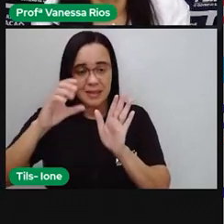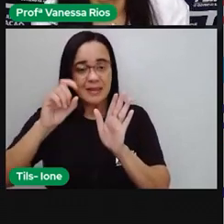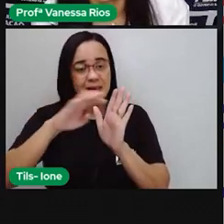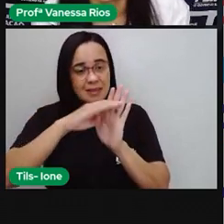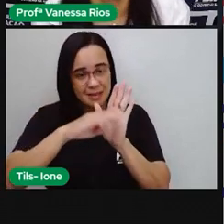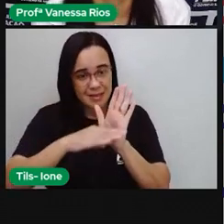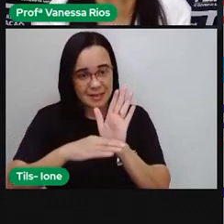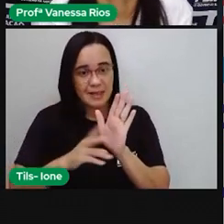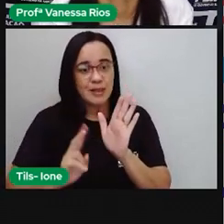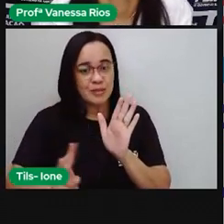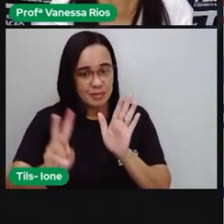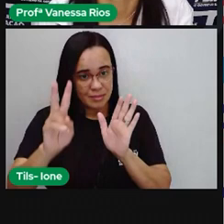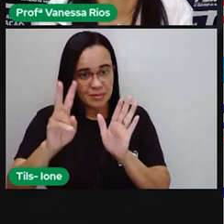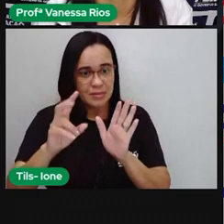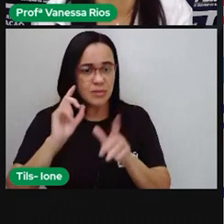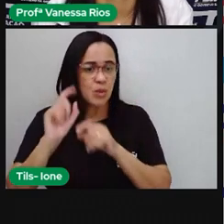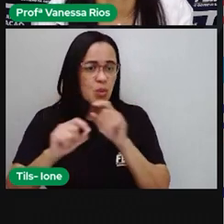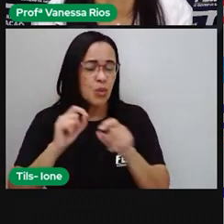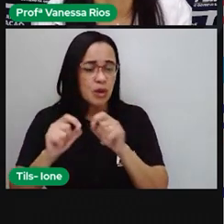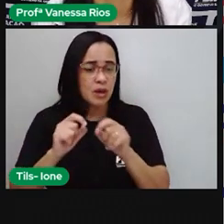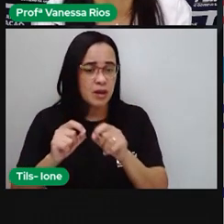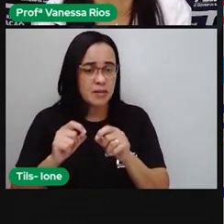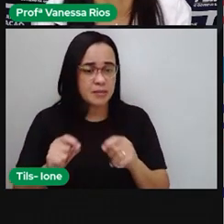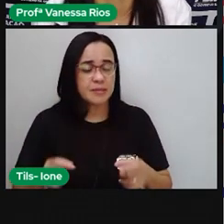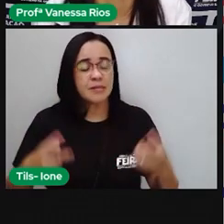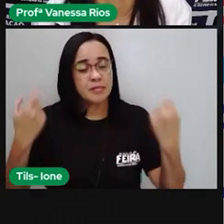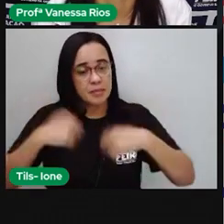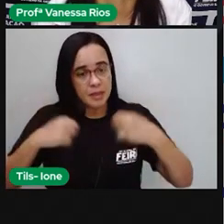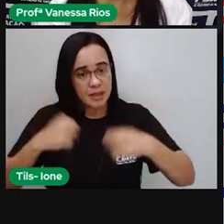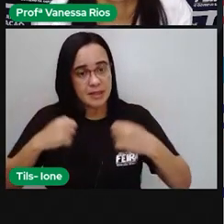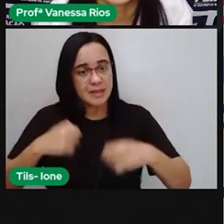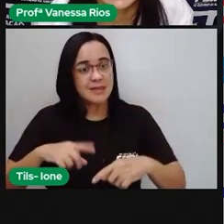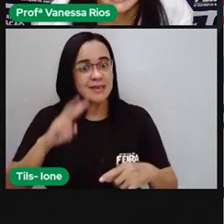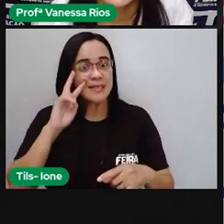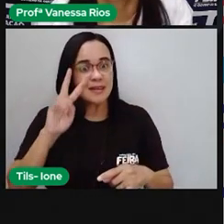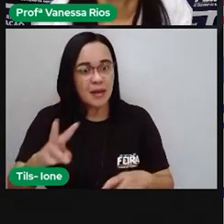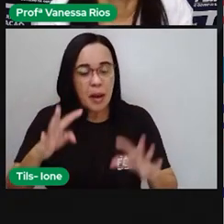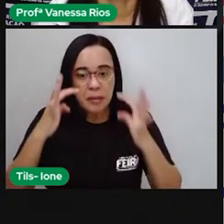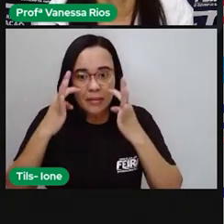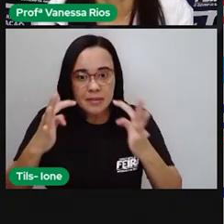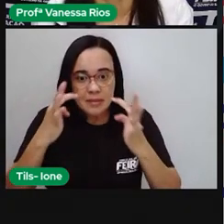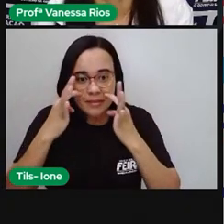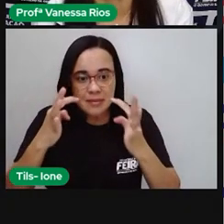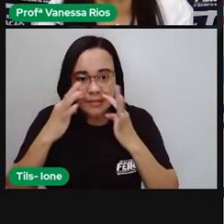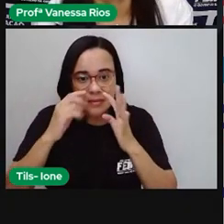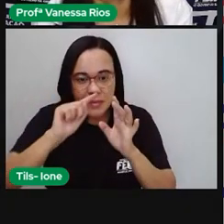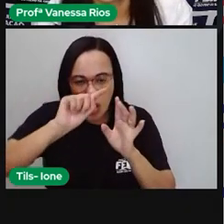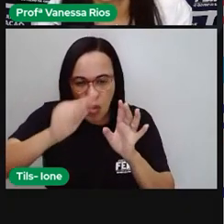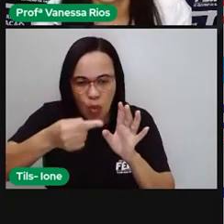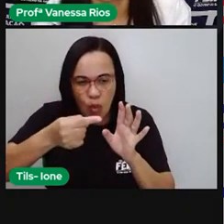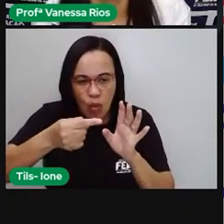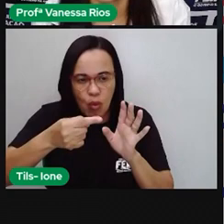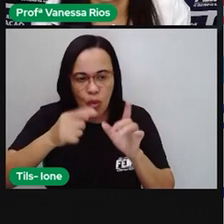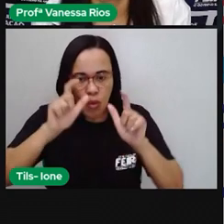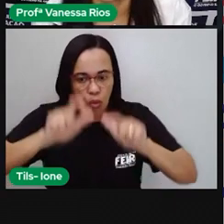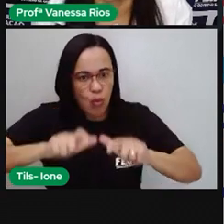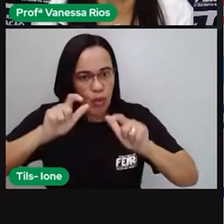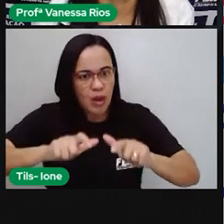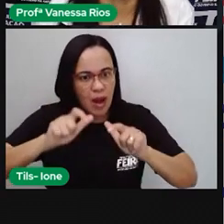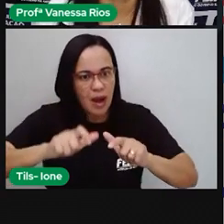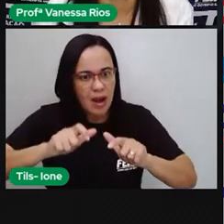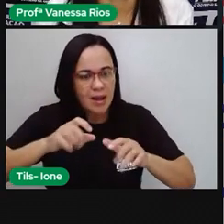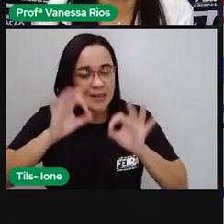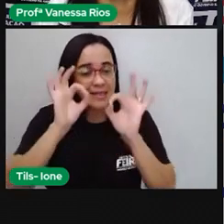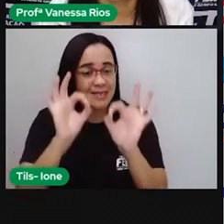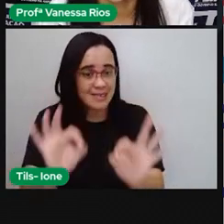por diante, a gente precisa observar a localização da vírgula. Porque quando se trata de números decimais, na